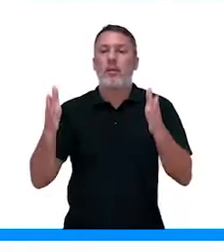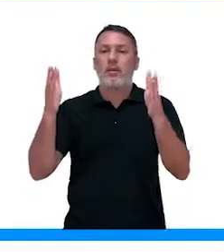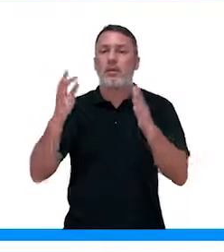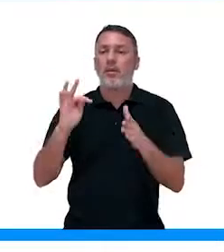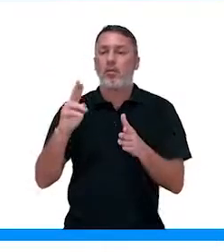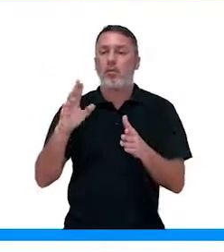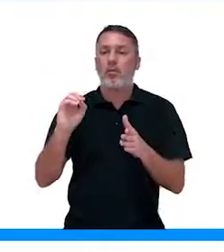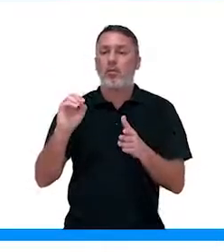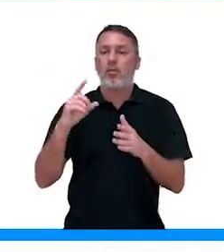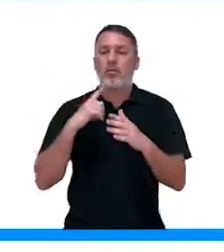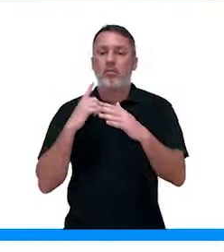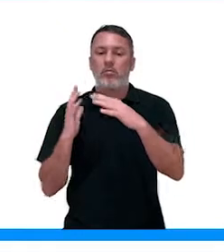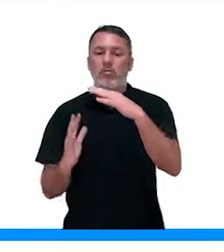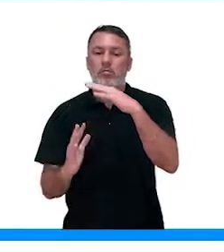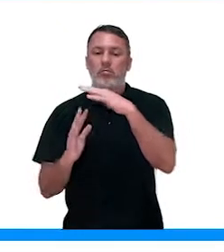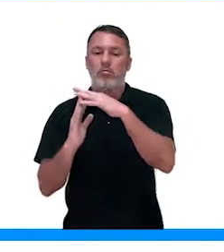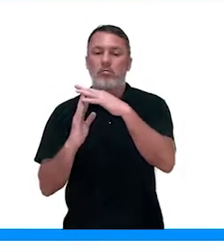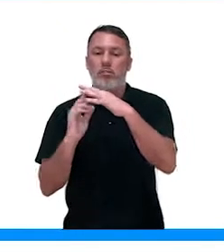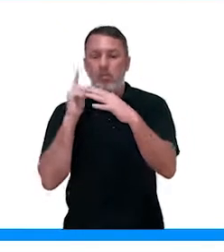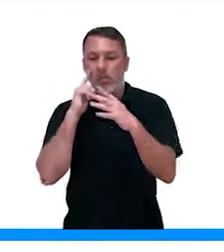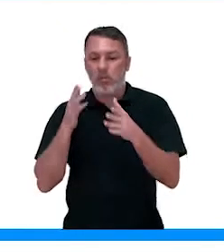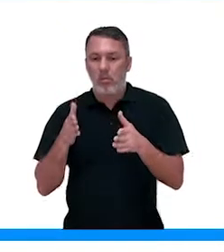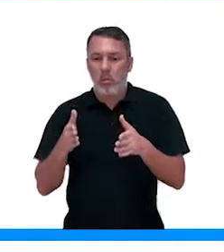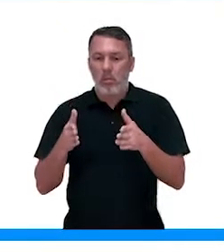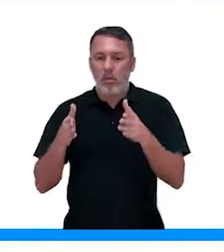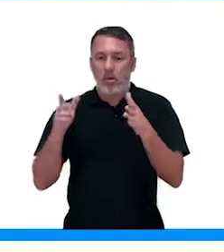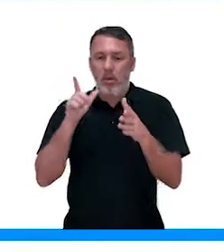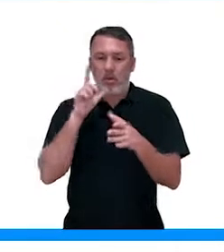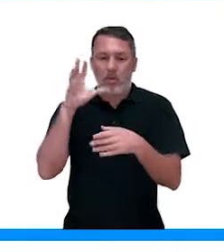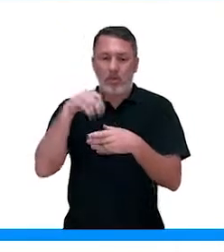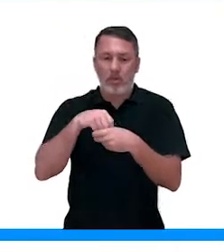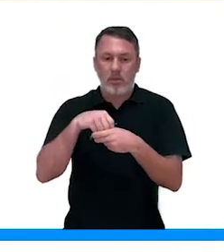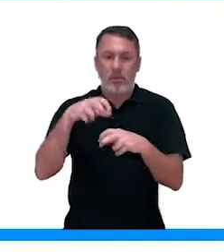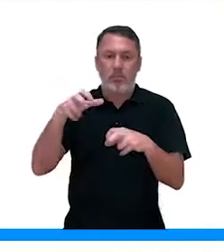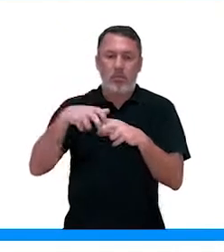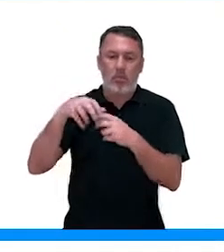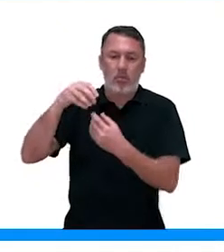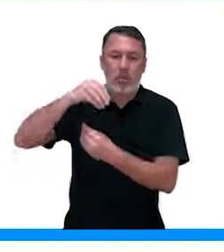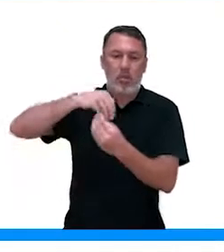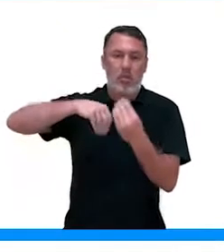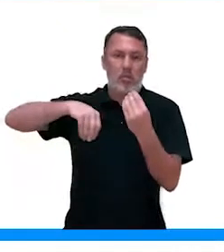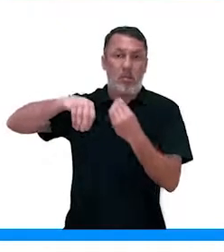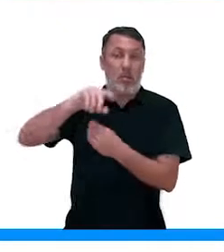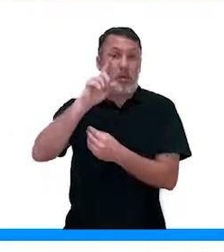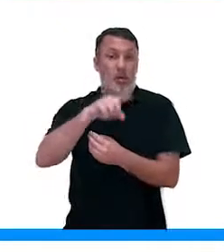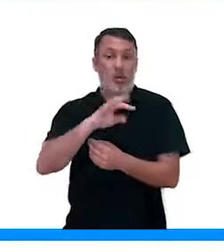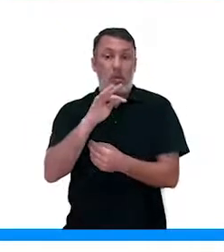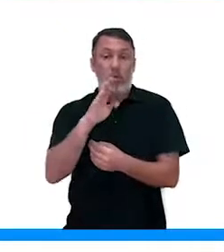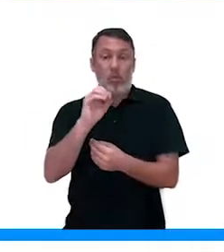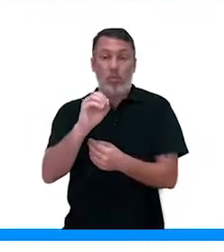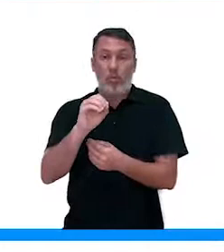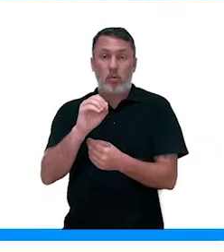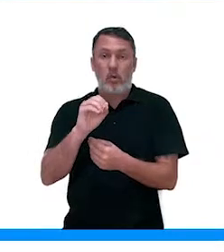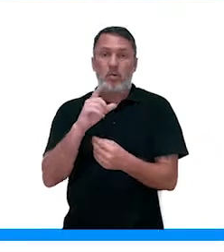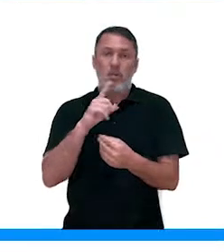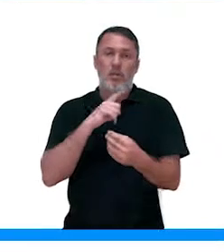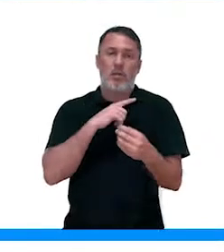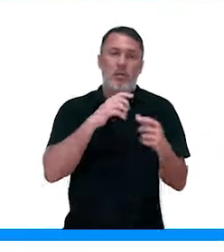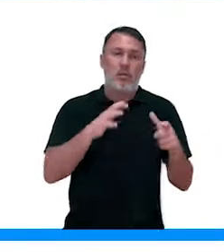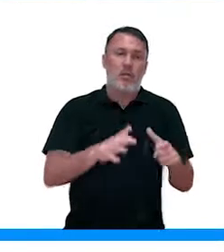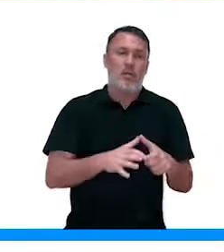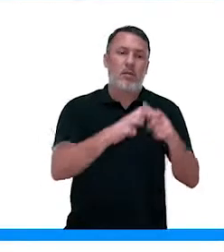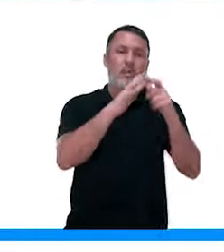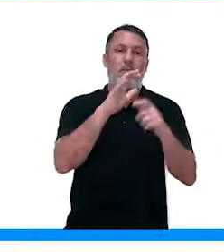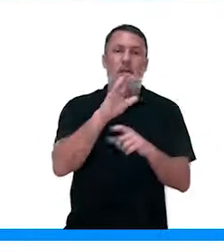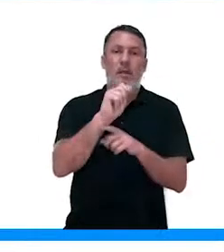provoca a elevação da coluna líquida em seu interior. Então, as moléculas entram para dentro desse tubo, que no caso vai ser da raiz para o